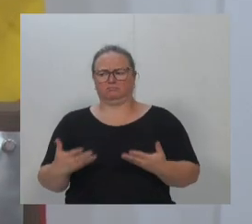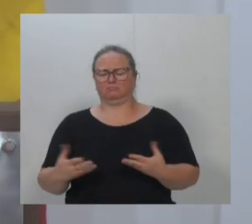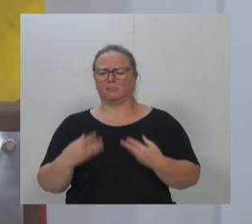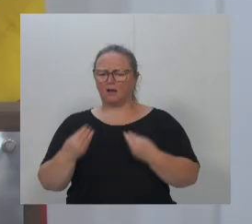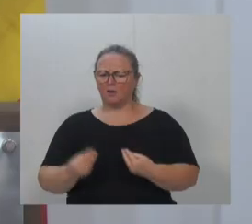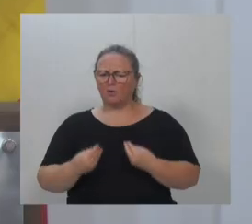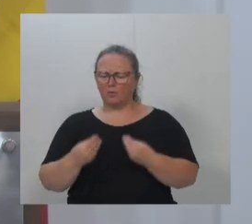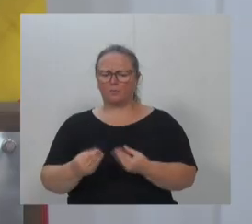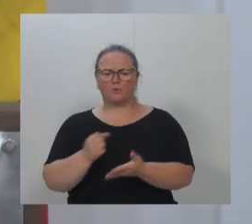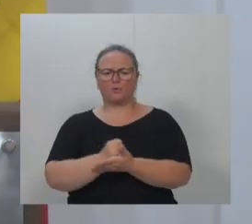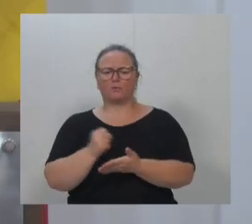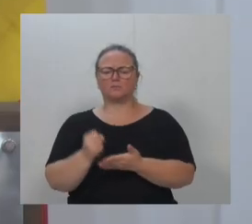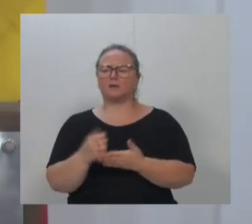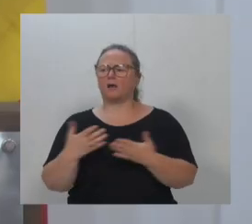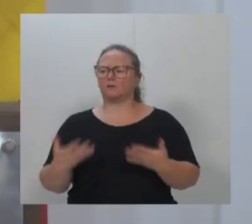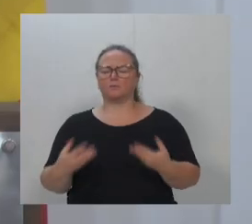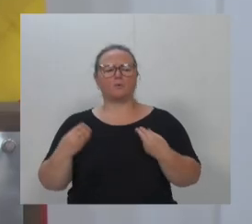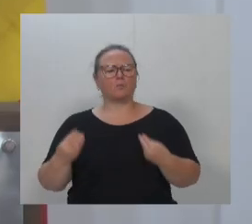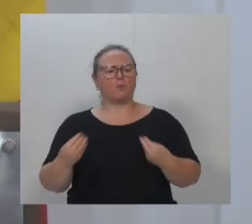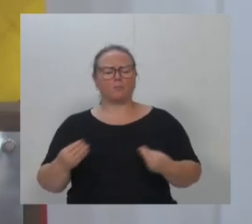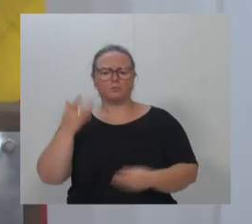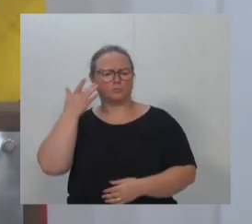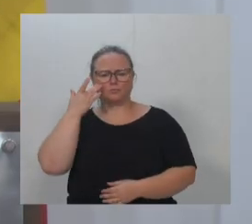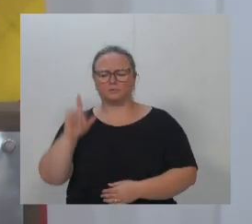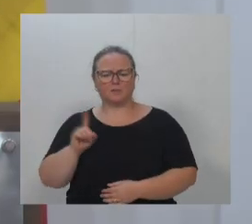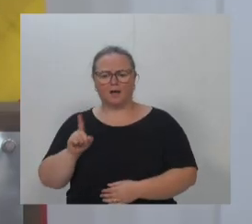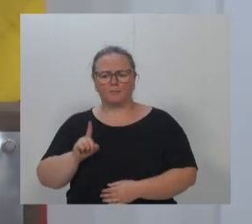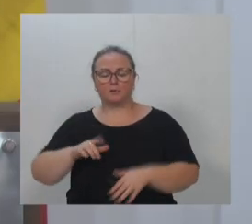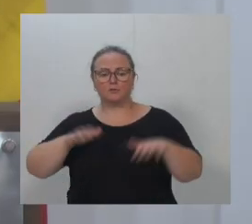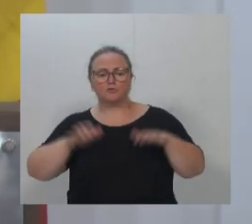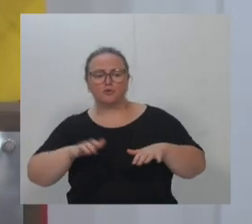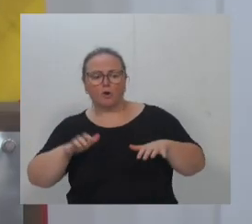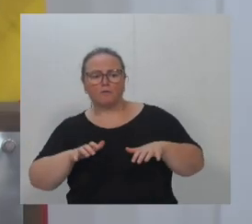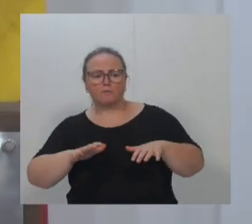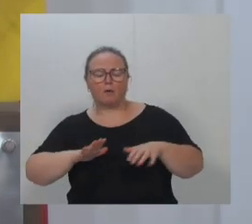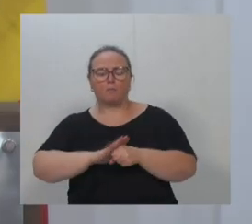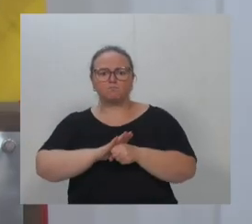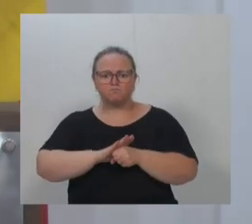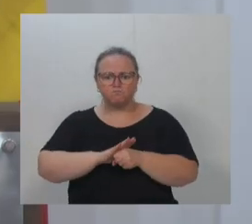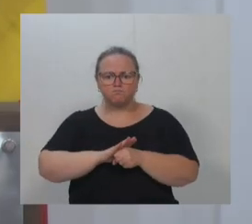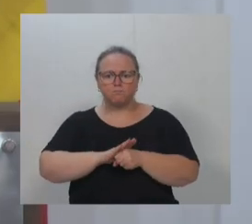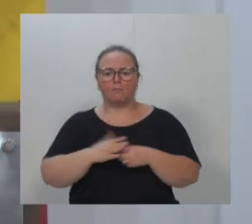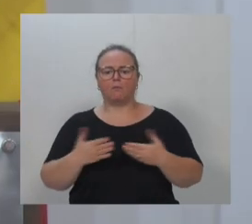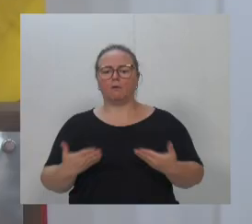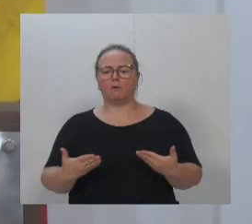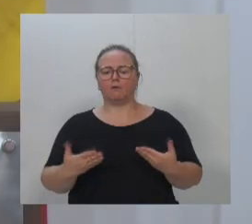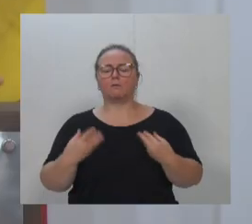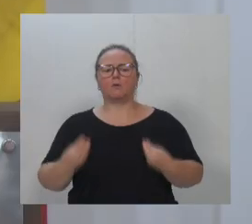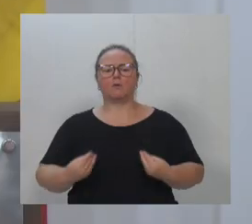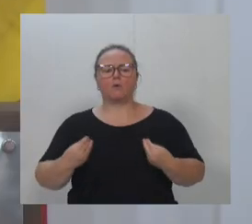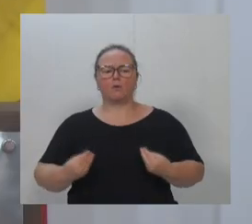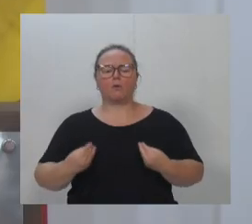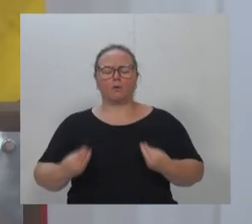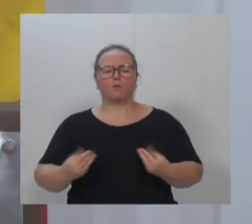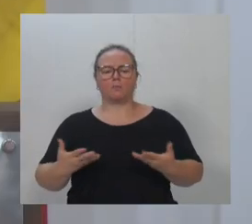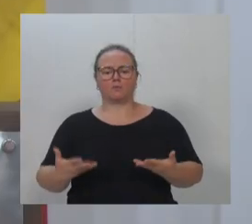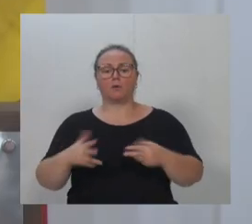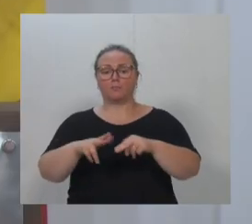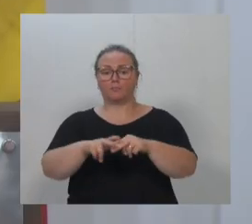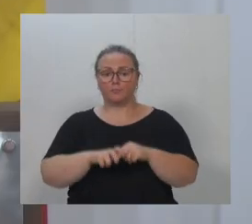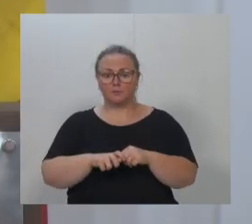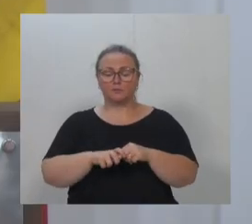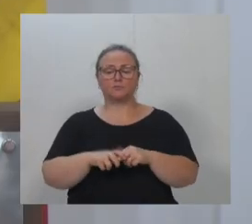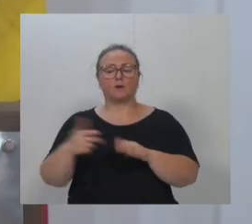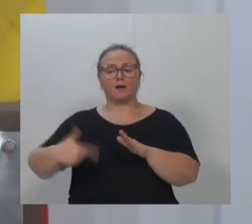contrato se você não sabe quando chove, quando entope? Então, esses caminhões sempre ficavam à disposição da nossa comunidade, da nossa cidade.